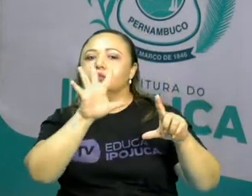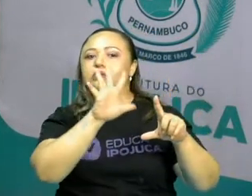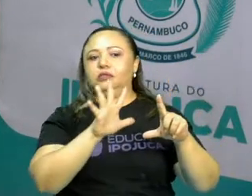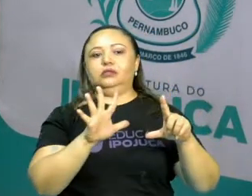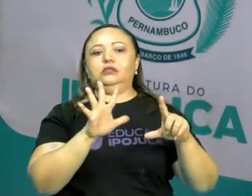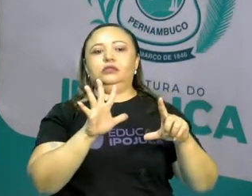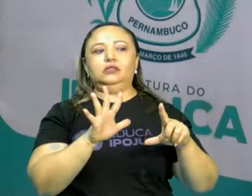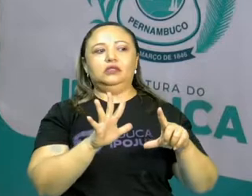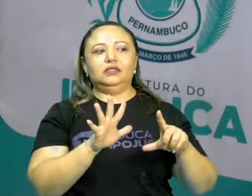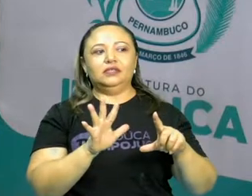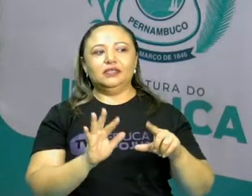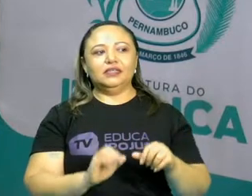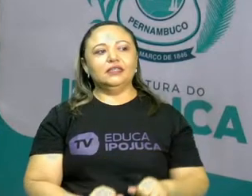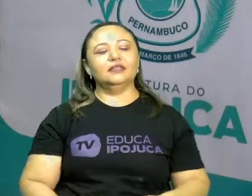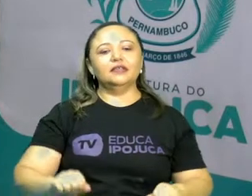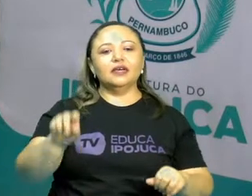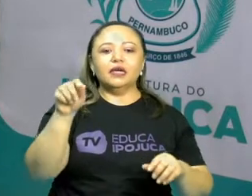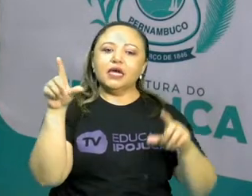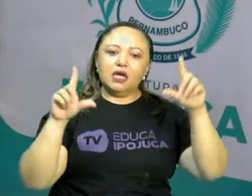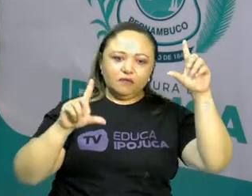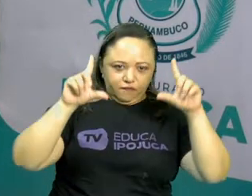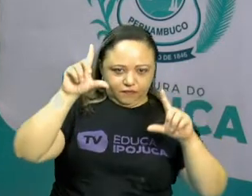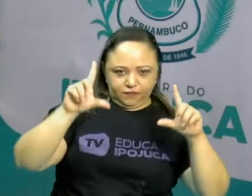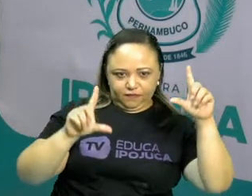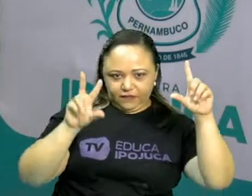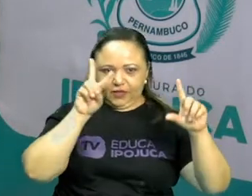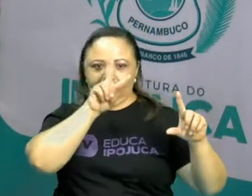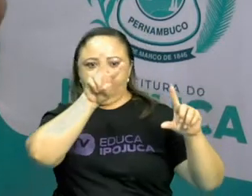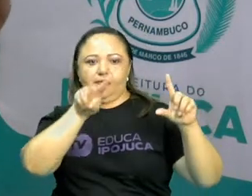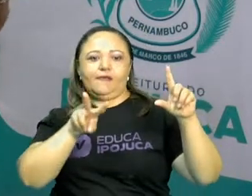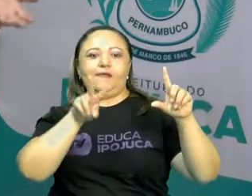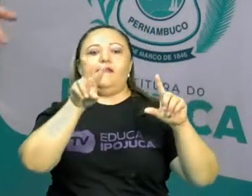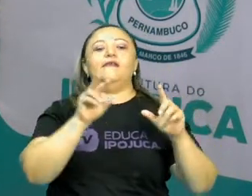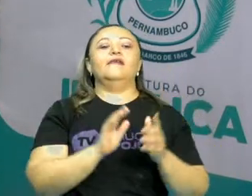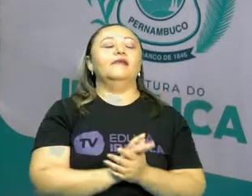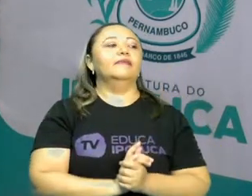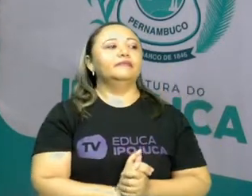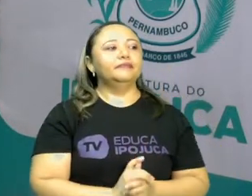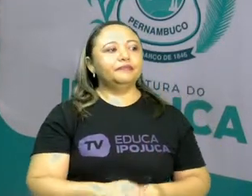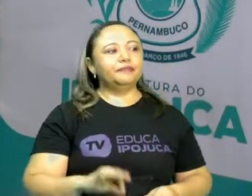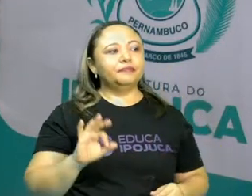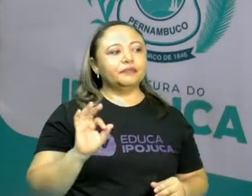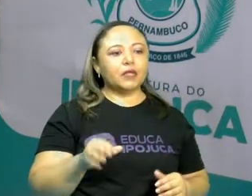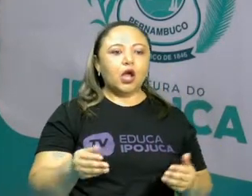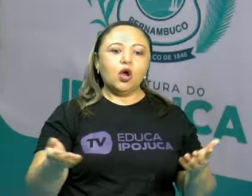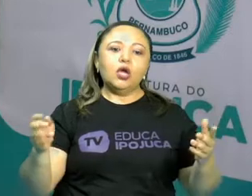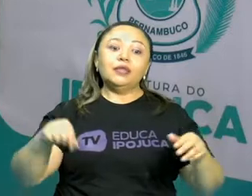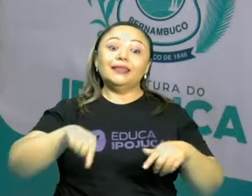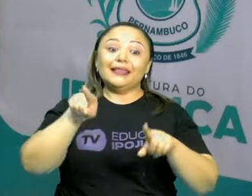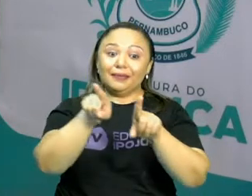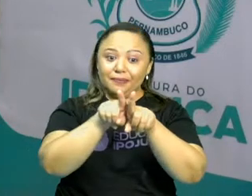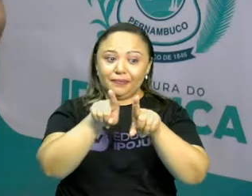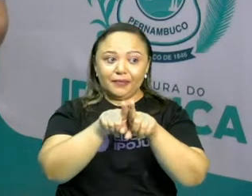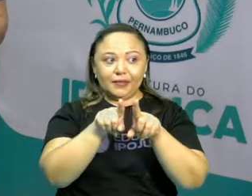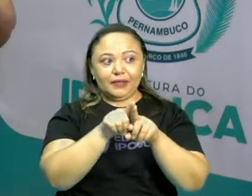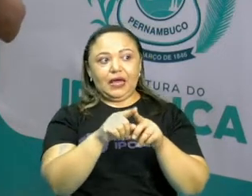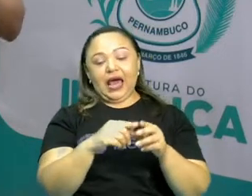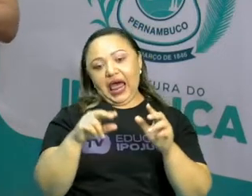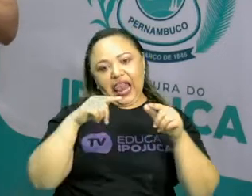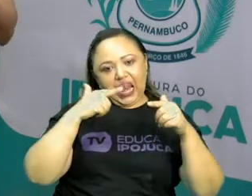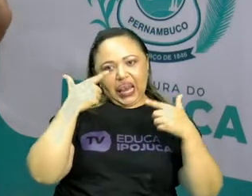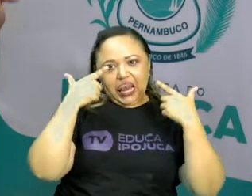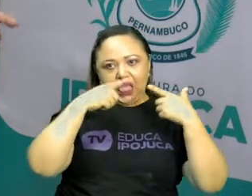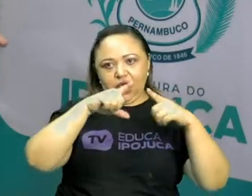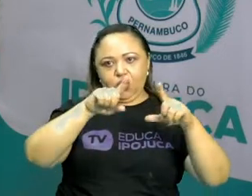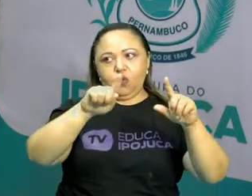animação. Você pode assistir aí várias charges animadas, tá certo? E produzido com linguagem